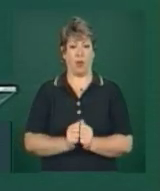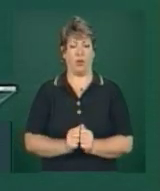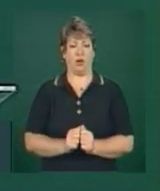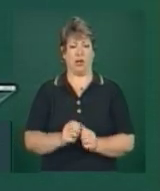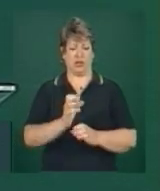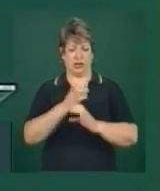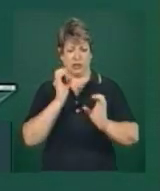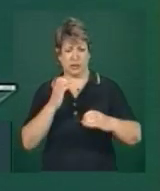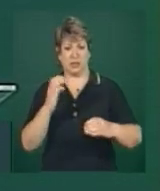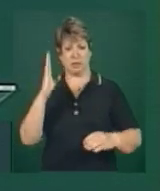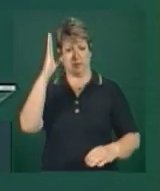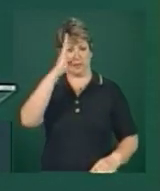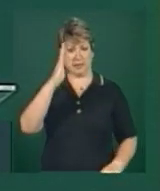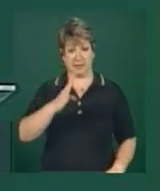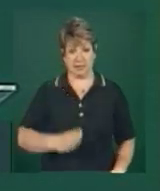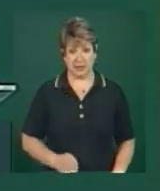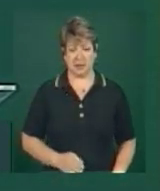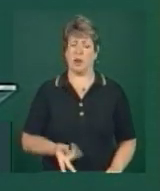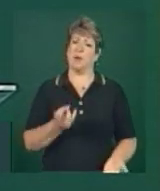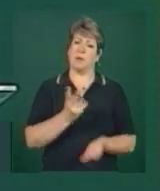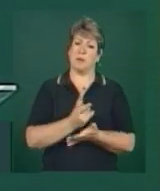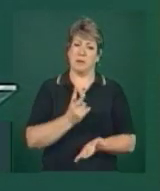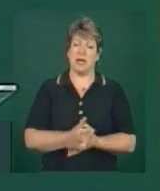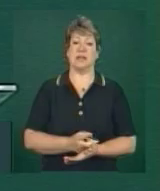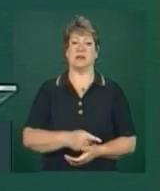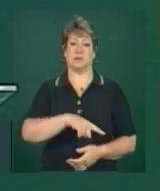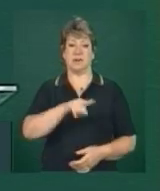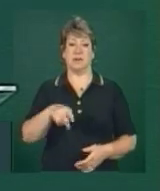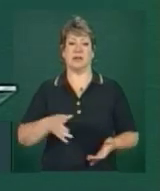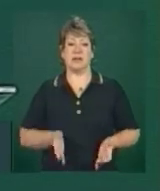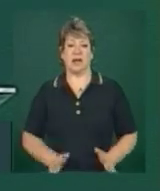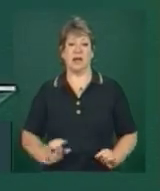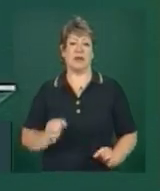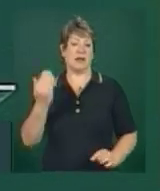brasileiros, mesmo que de origem alemã.